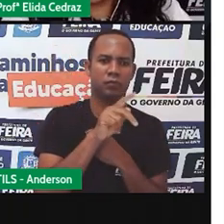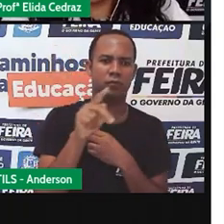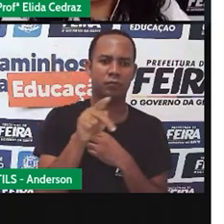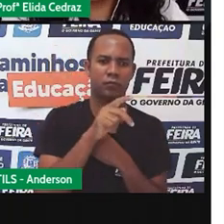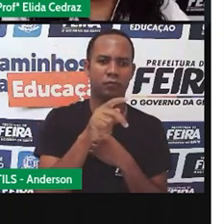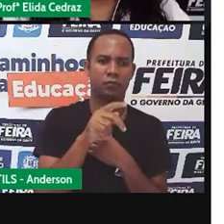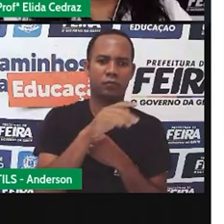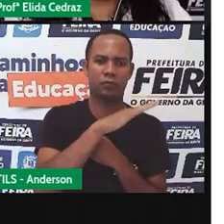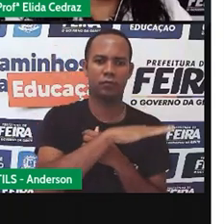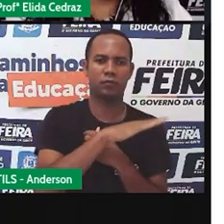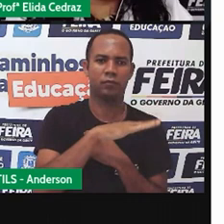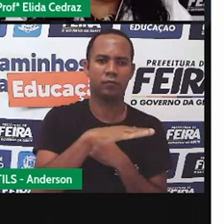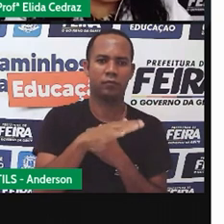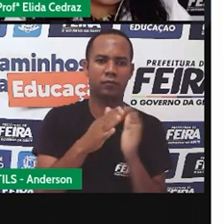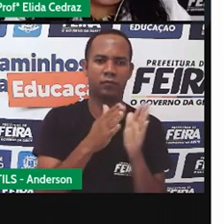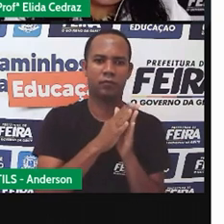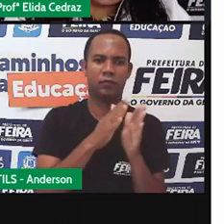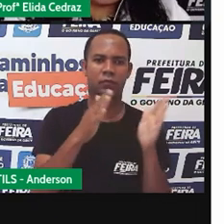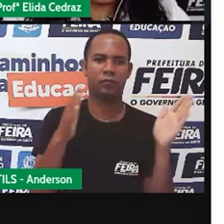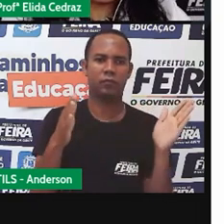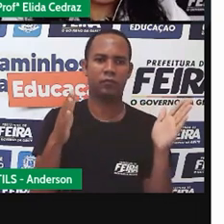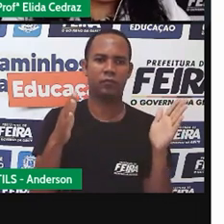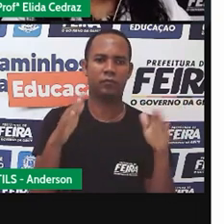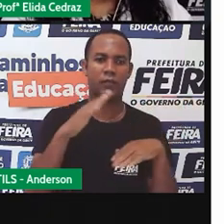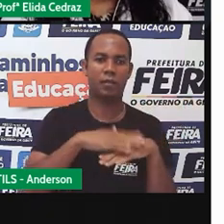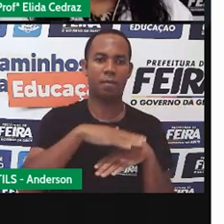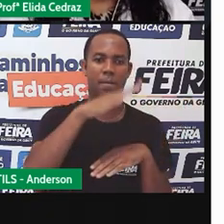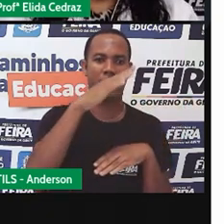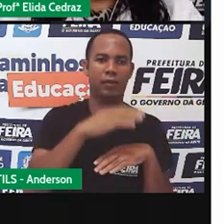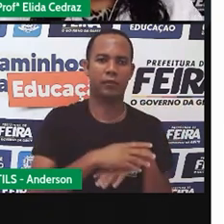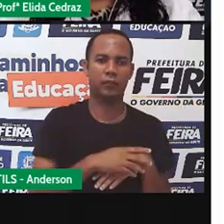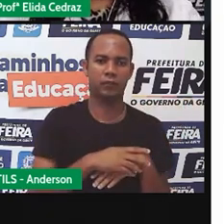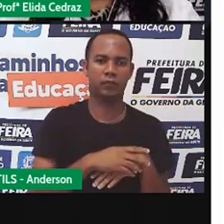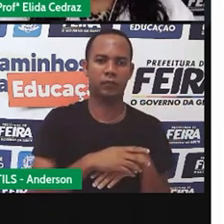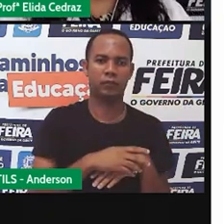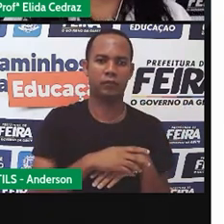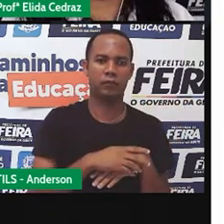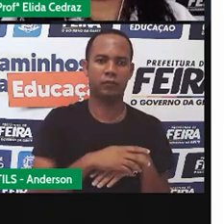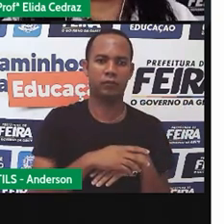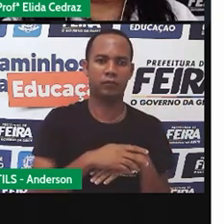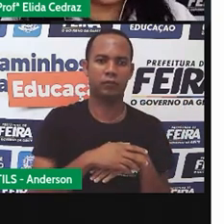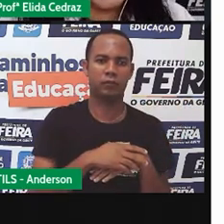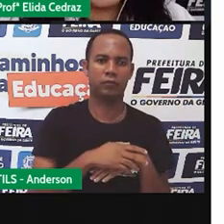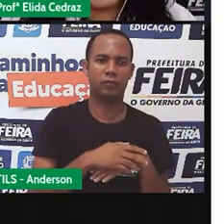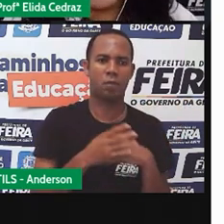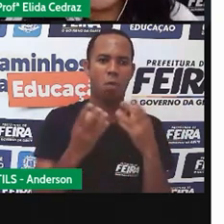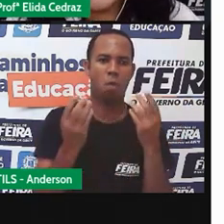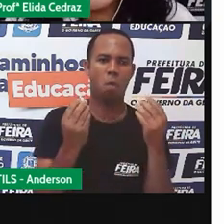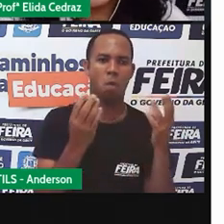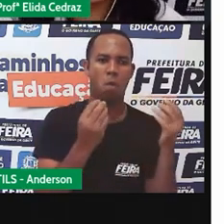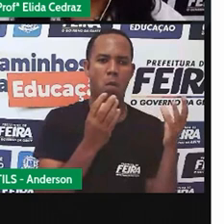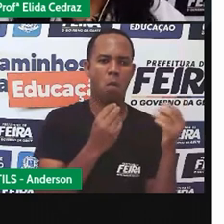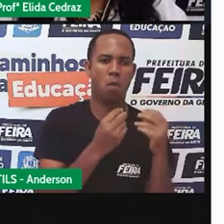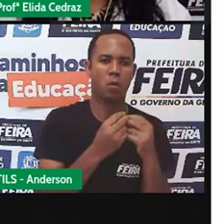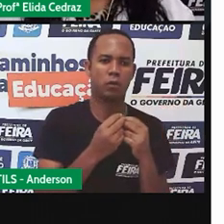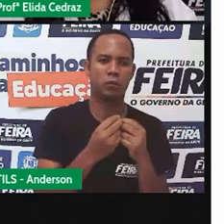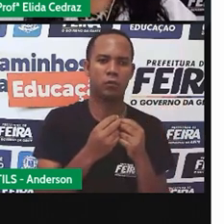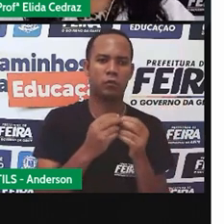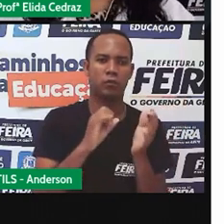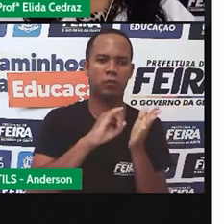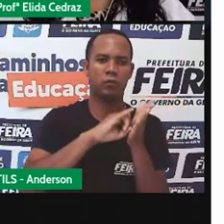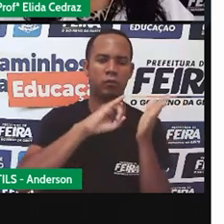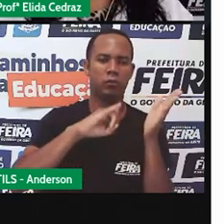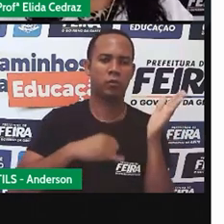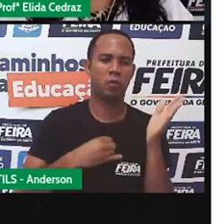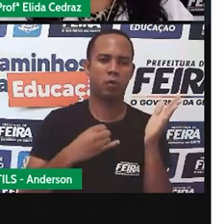jornal era maior do que isso. Além de ser em tamanho, era em quantidade de coisas. Só